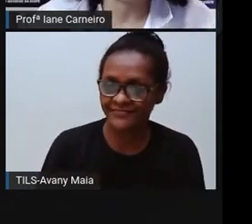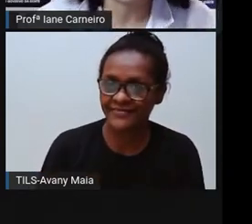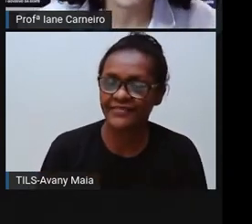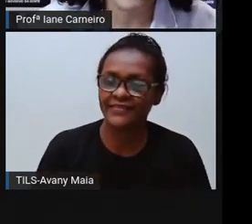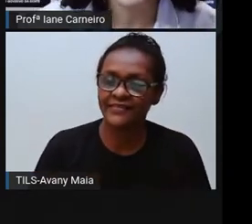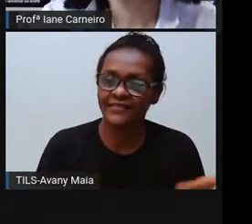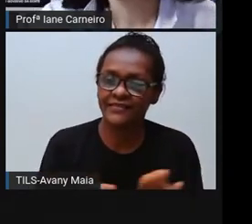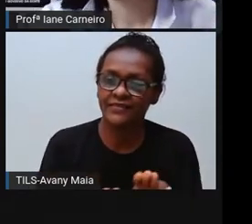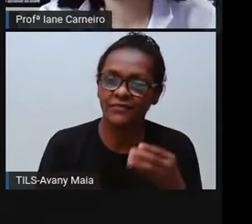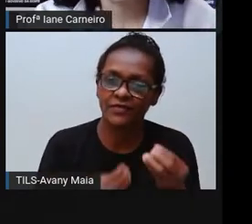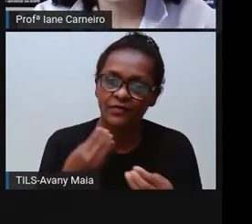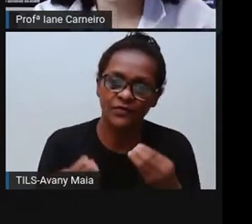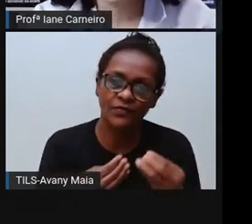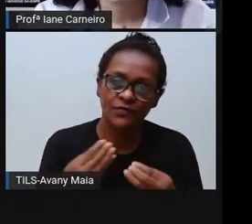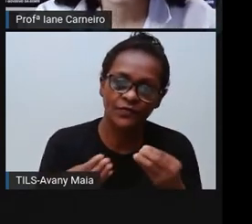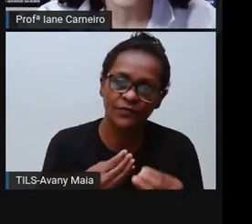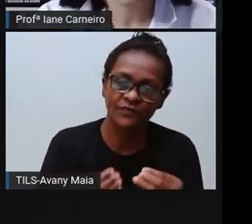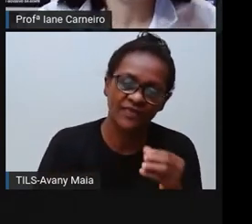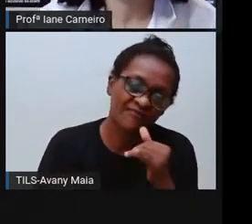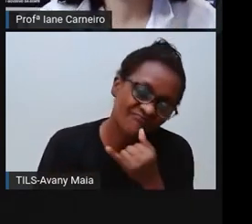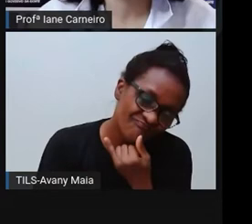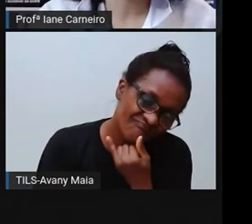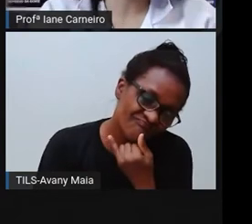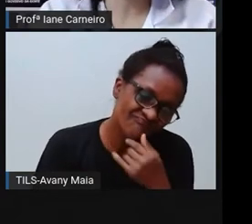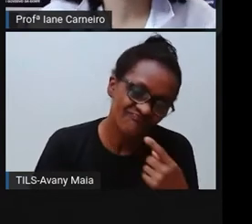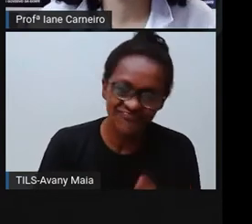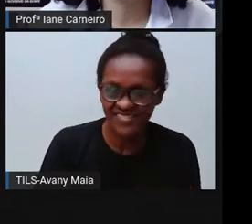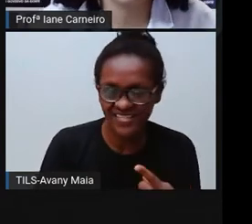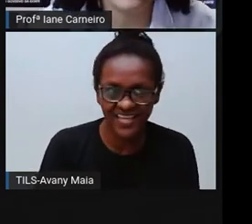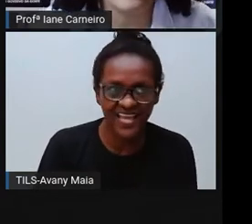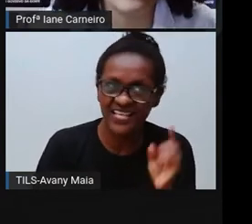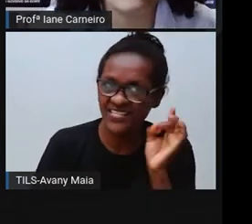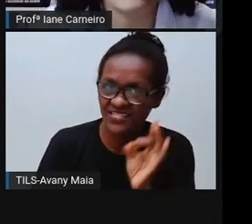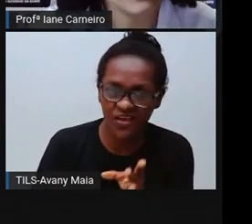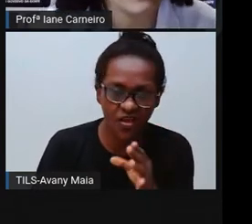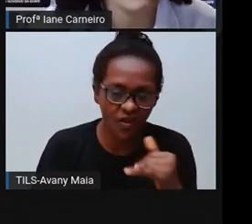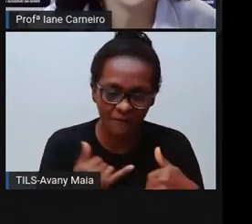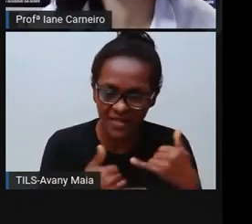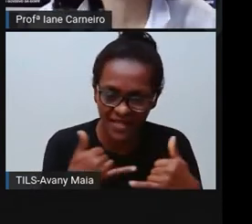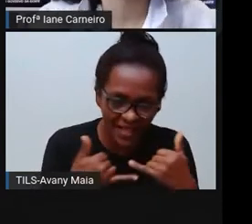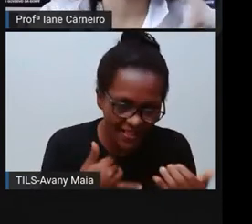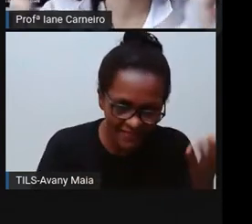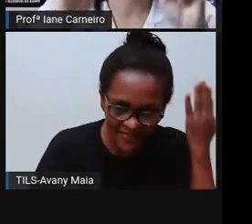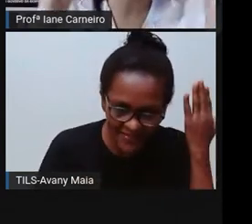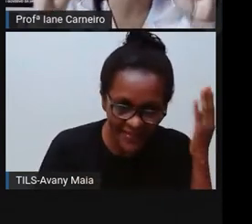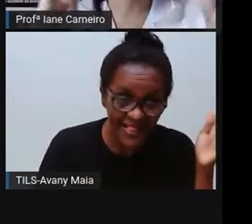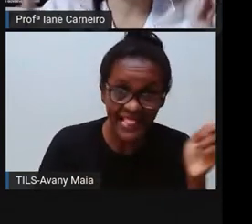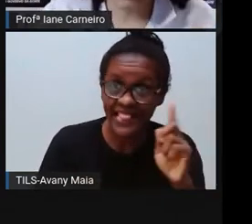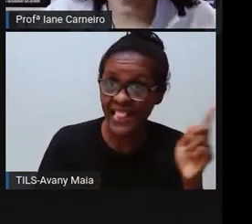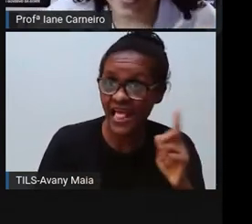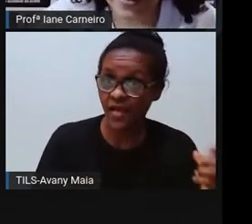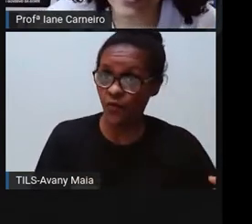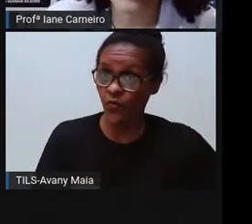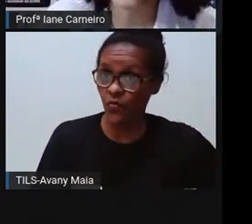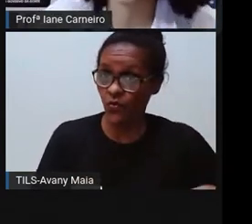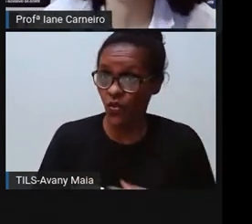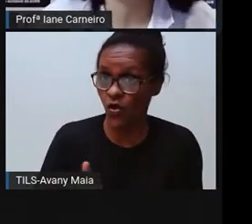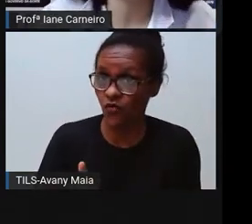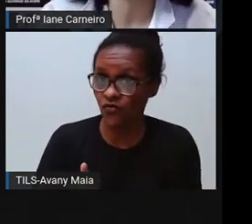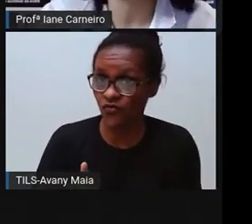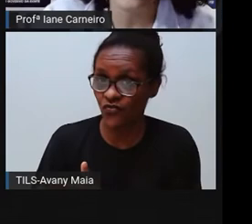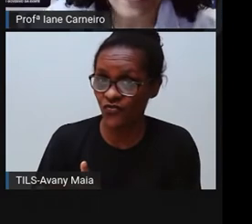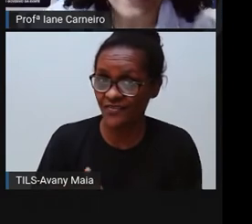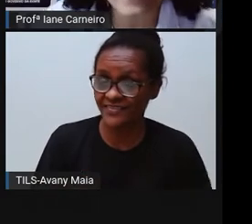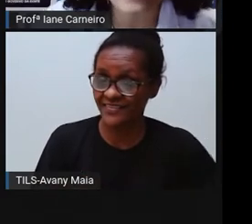ficarem aí tristes, né? Ah, a Proiane só falou dos brinquedos antigos. Não, a Proiane trouxe os